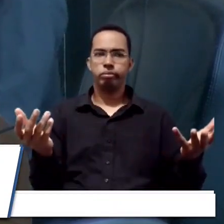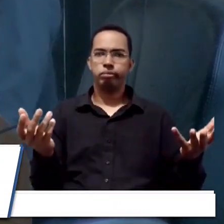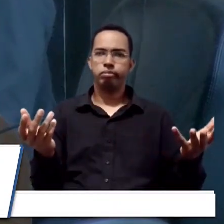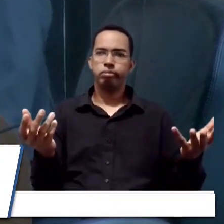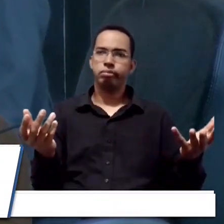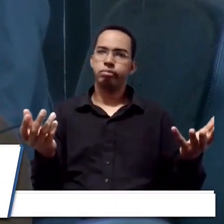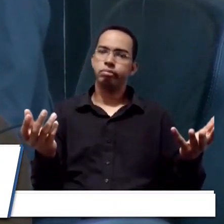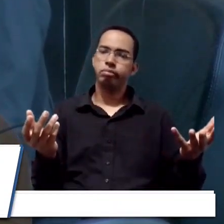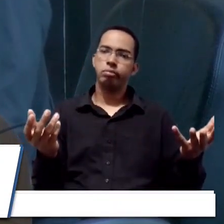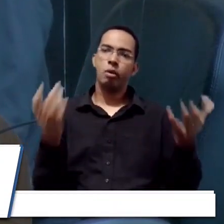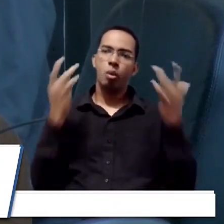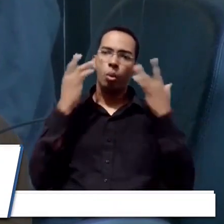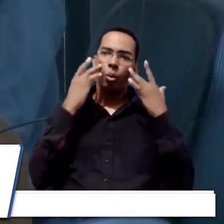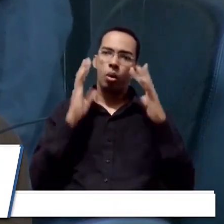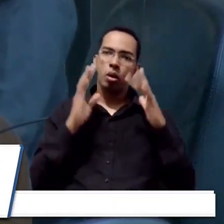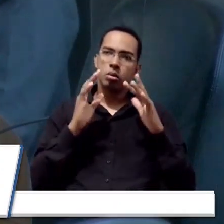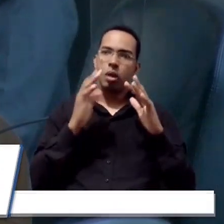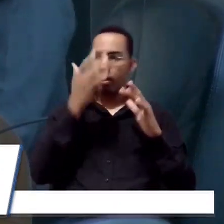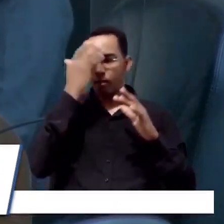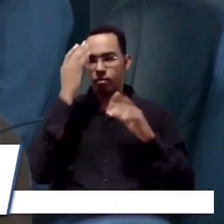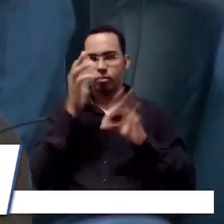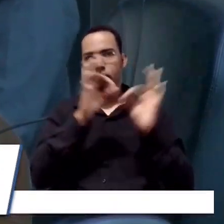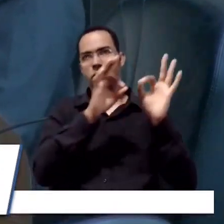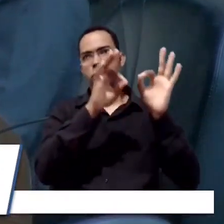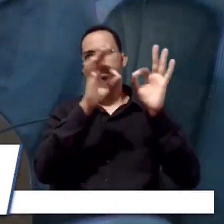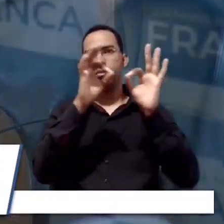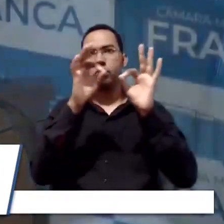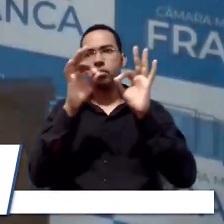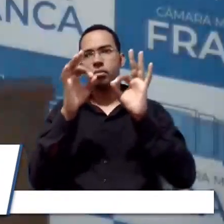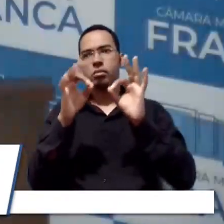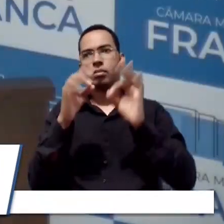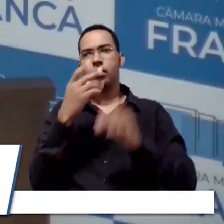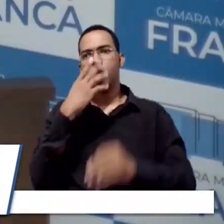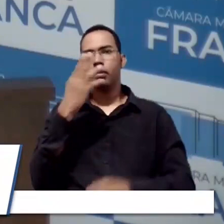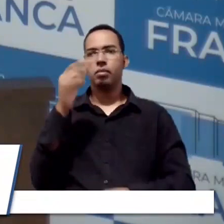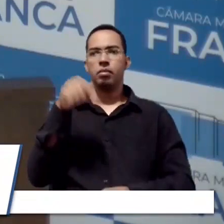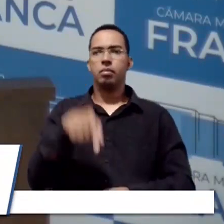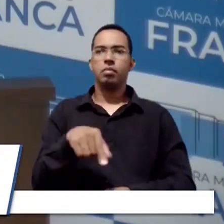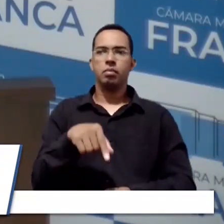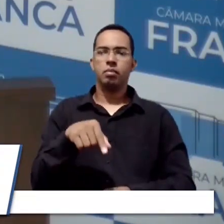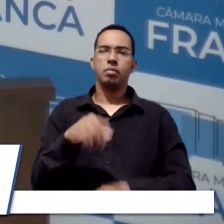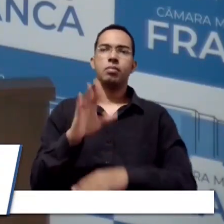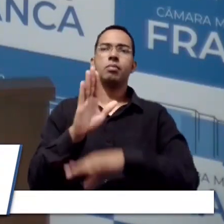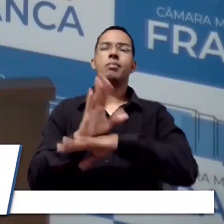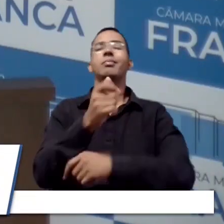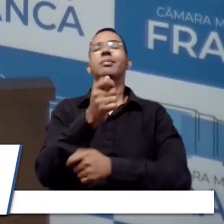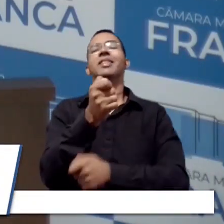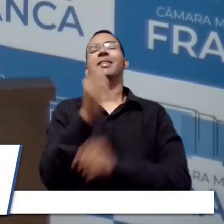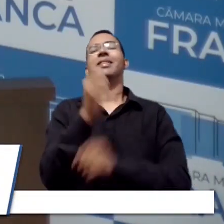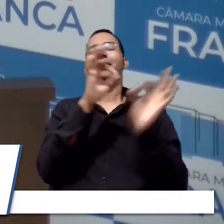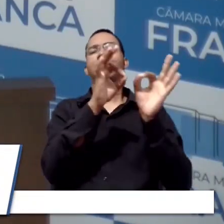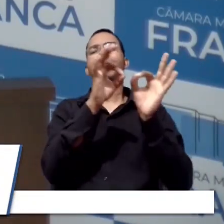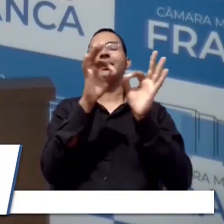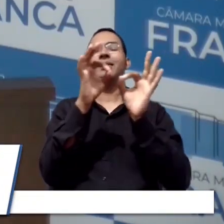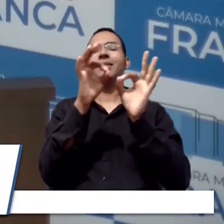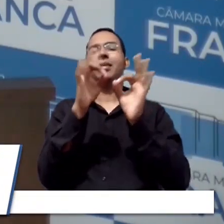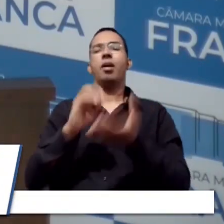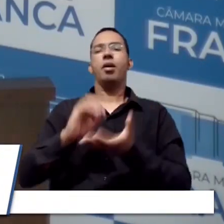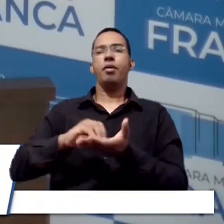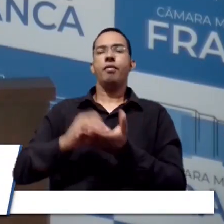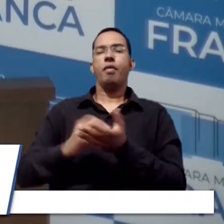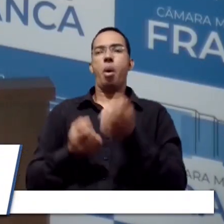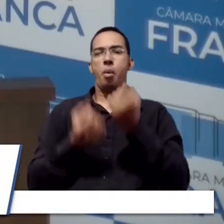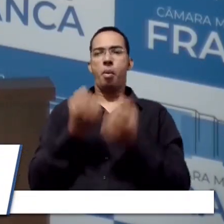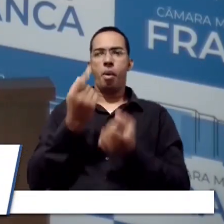Pelo jeito, parece que o cara que assiste o monitoramento, ele está parecendo que em uma sessão da tarde assistindo, né? Só falta uma pipoquinha